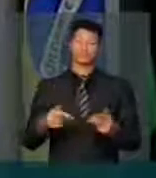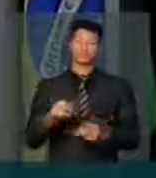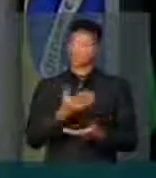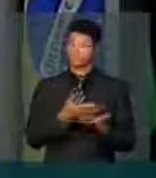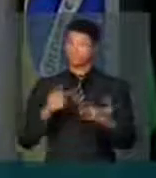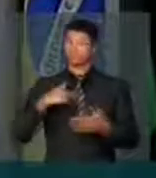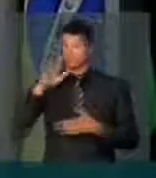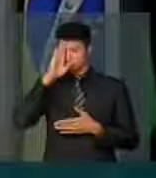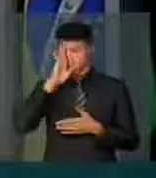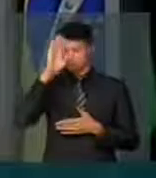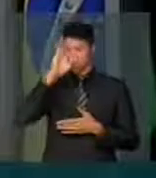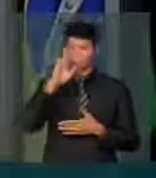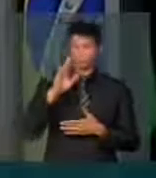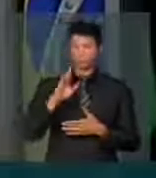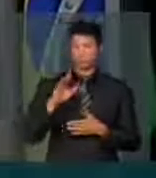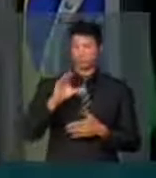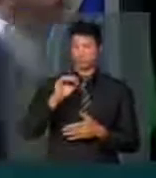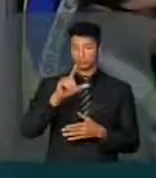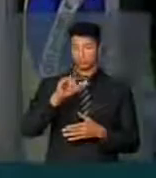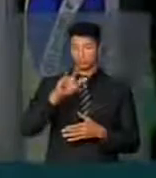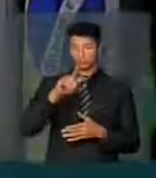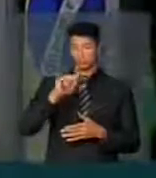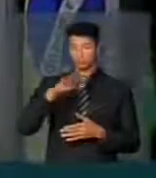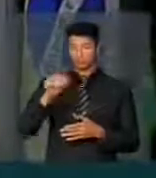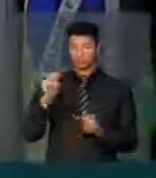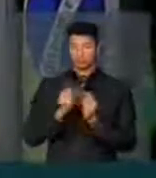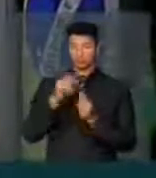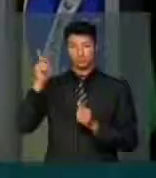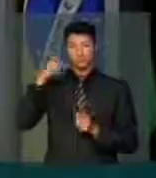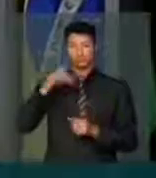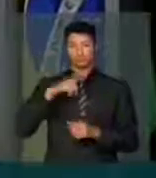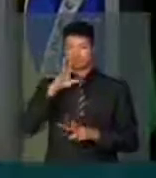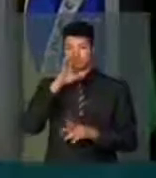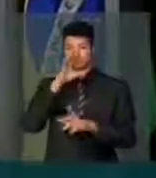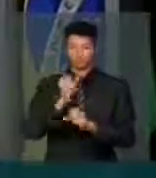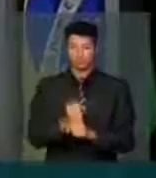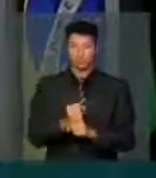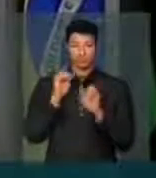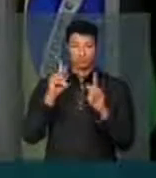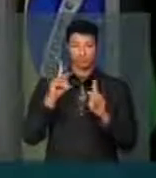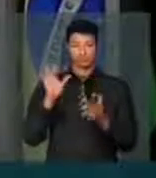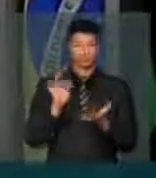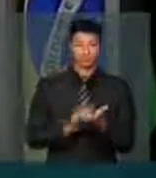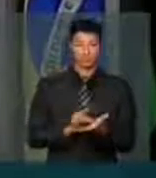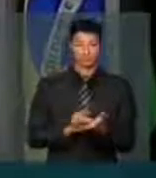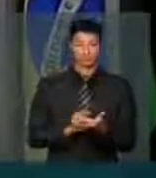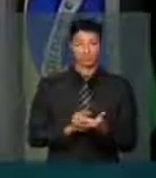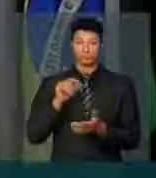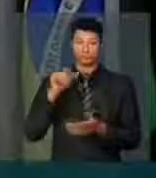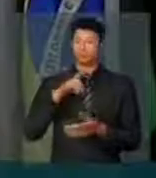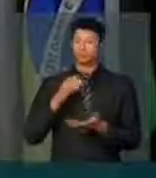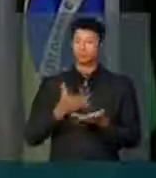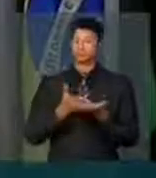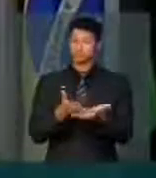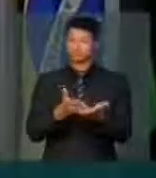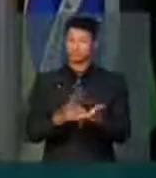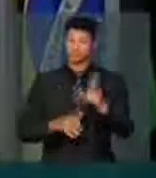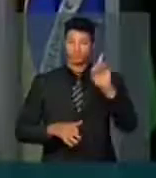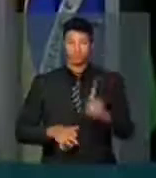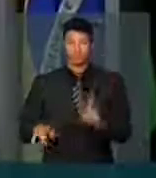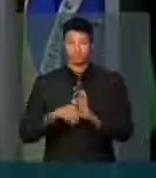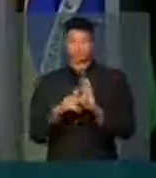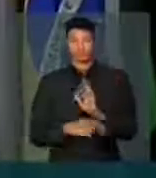você prioriza a coligação com os partidos que têm maior força. Na realidade, isso caminha na